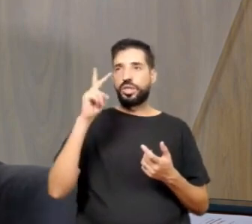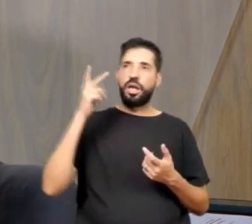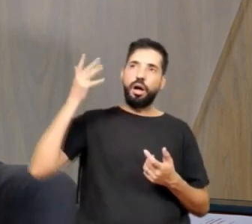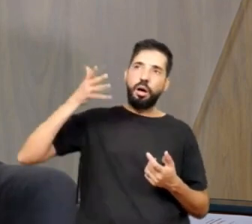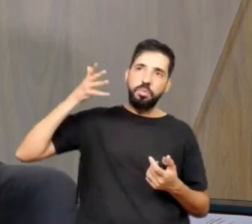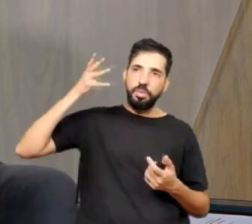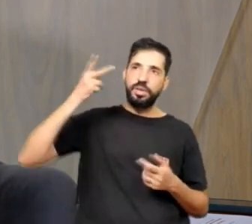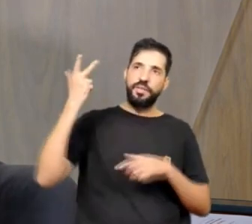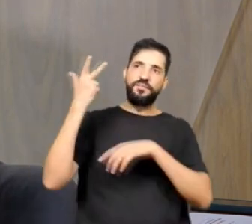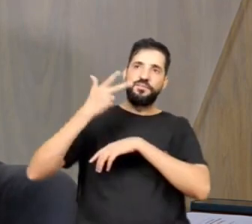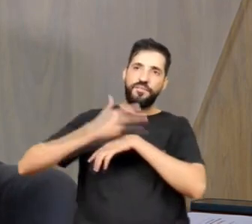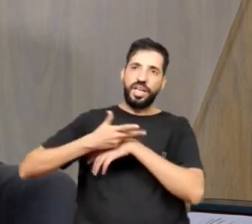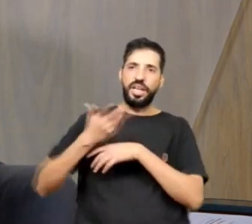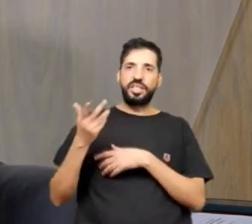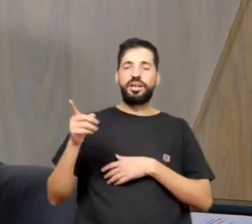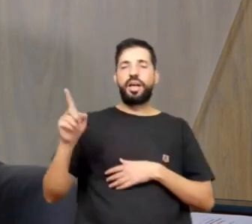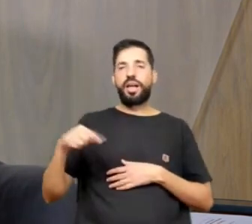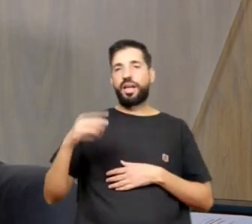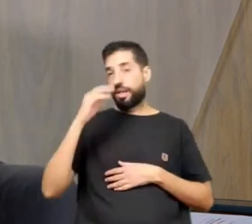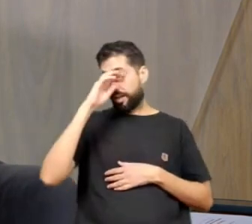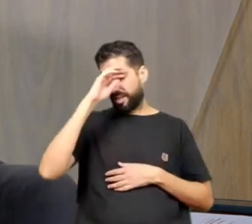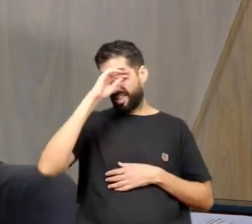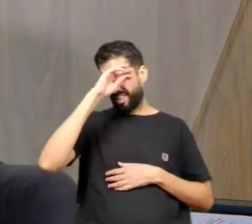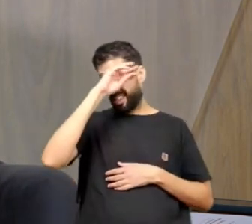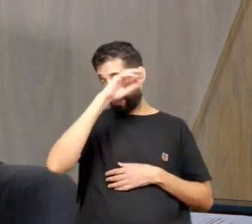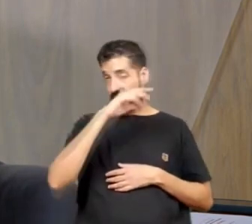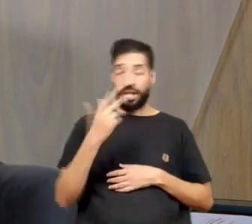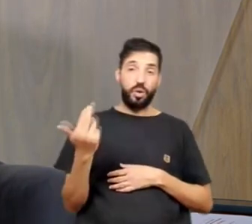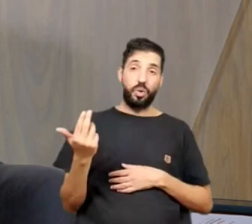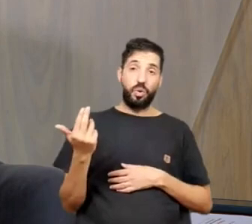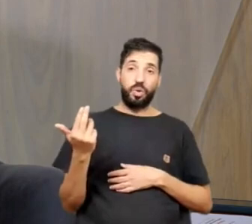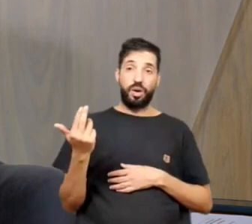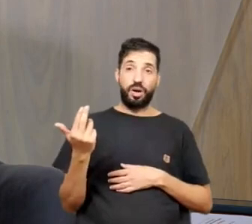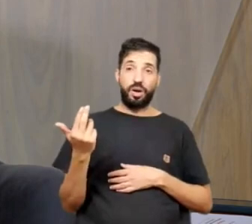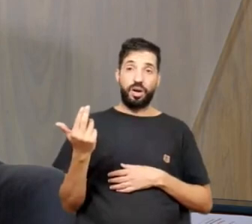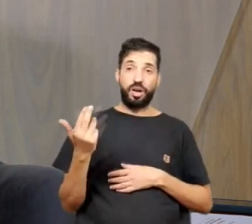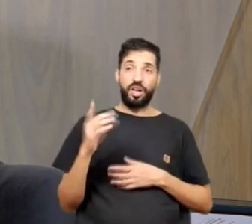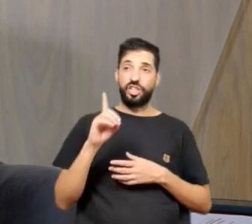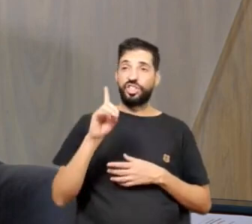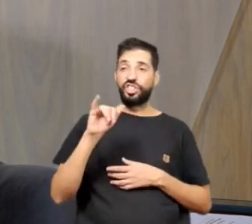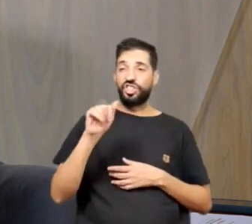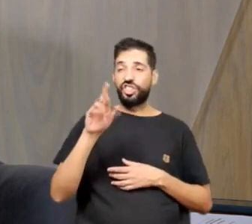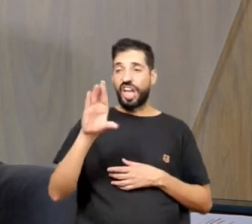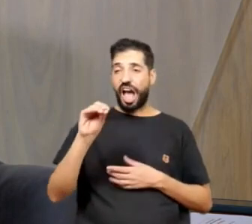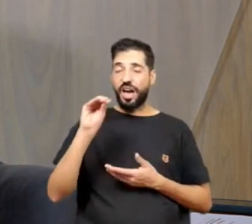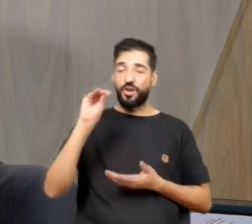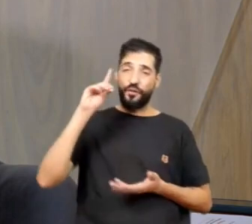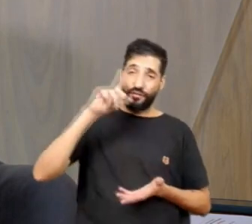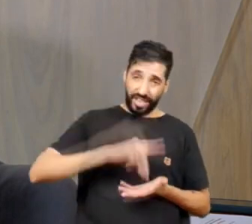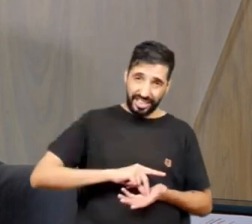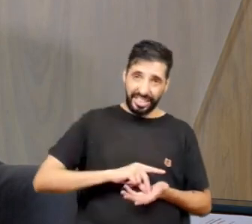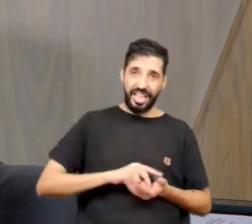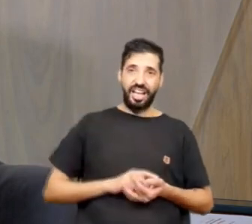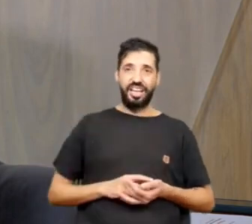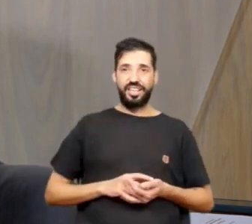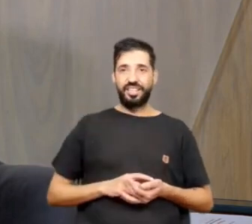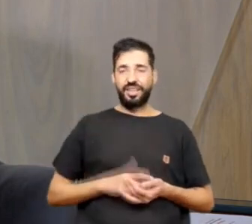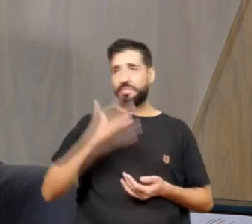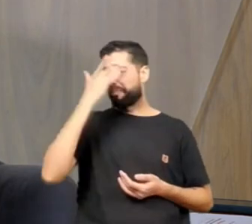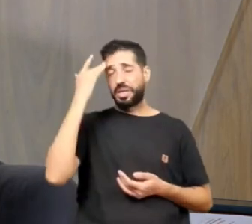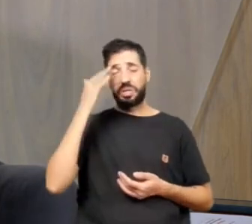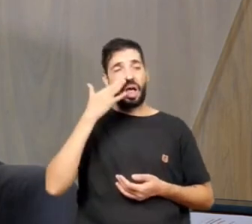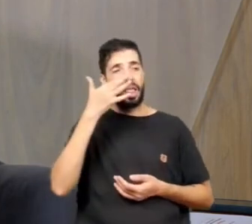é uma espécie de um diário oficial, ele, as pessoas não vão prestar atenção. Por isso que